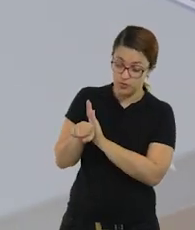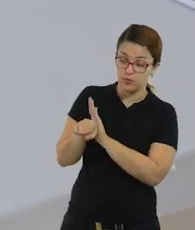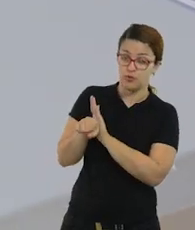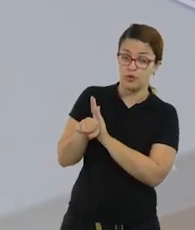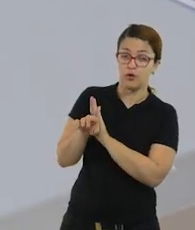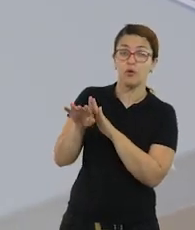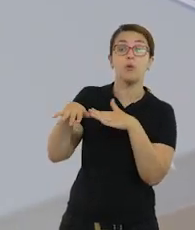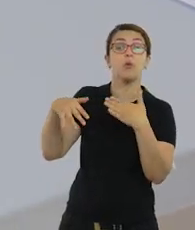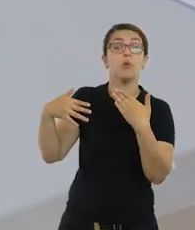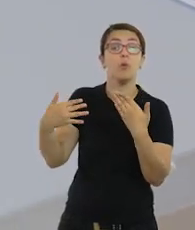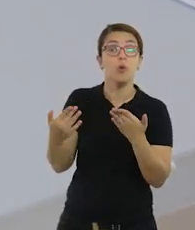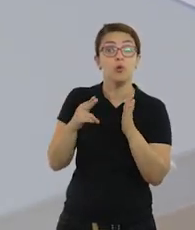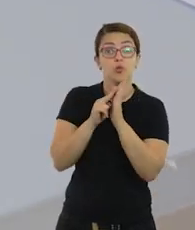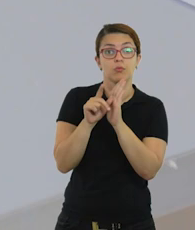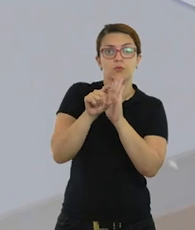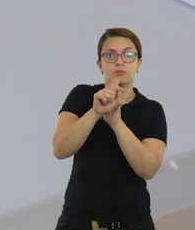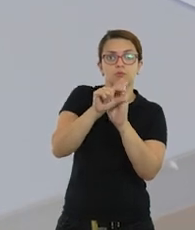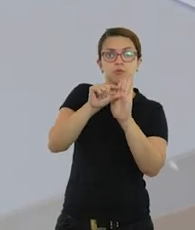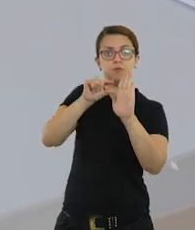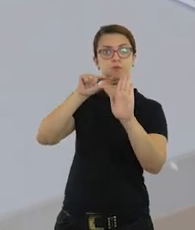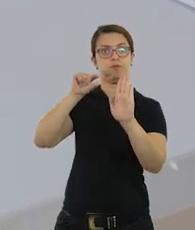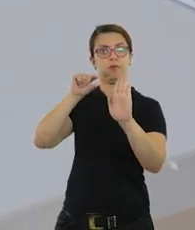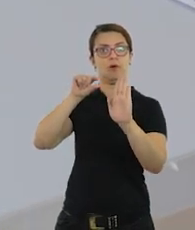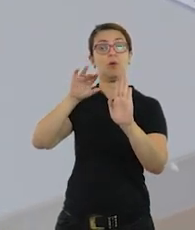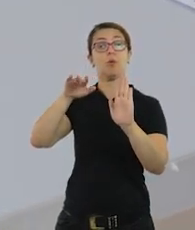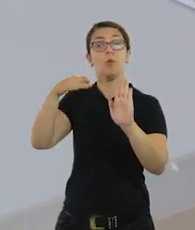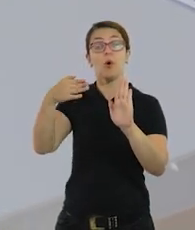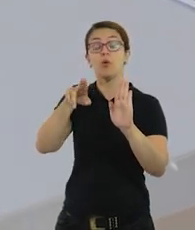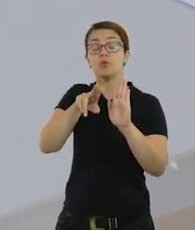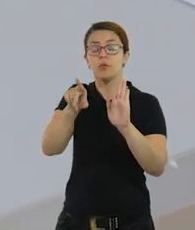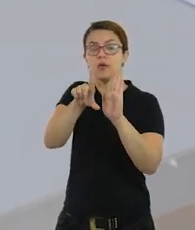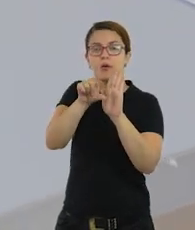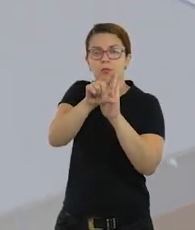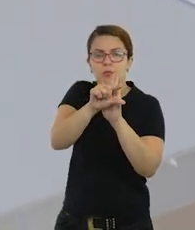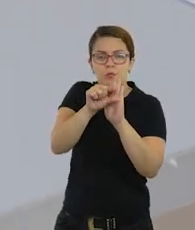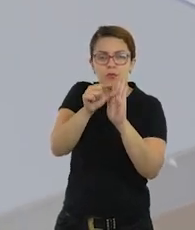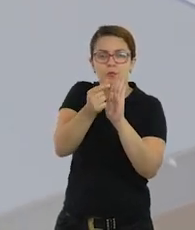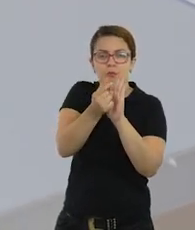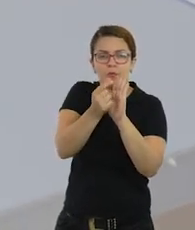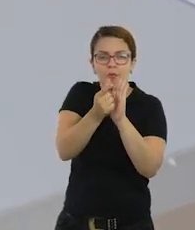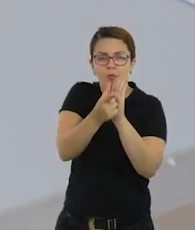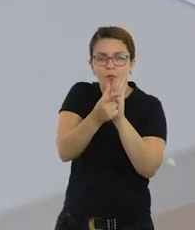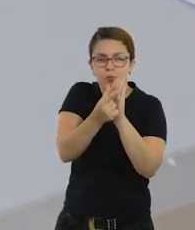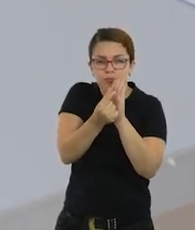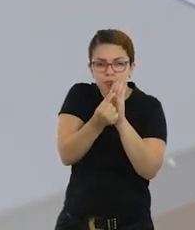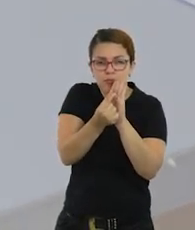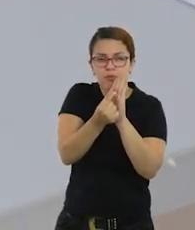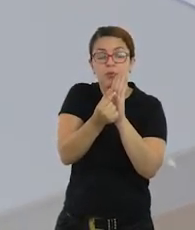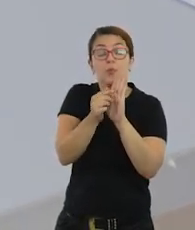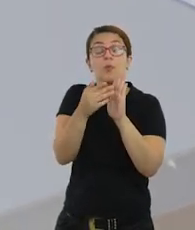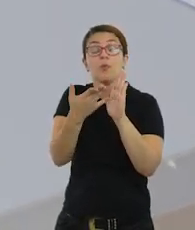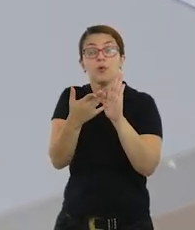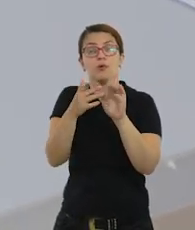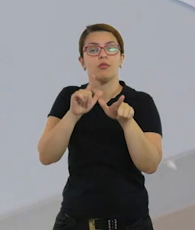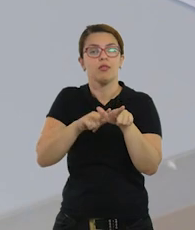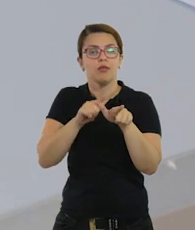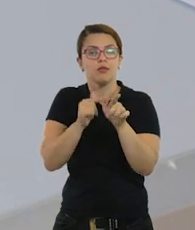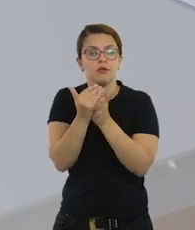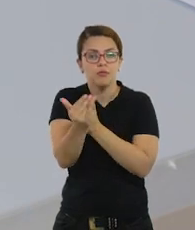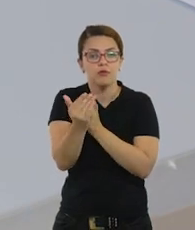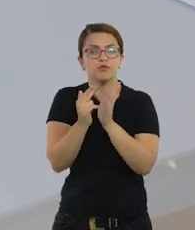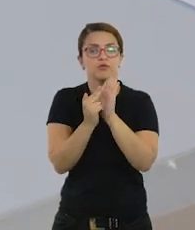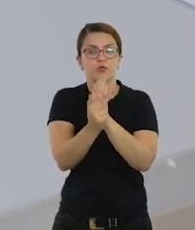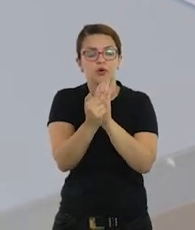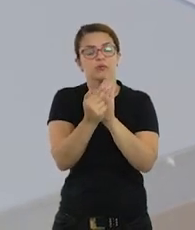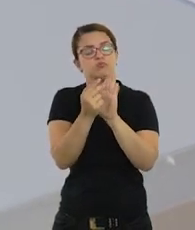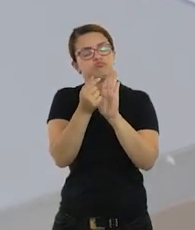criança qual nome é maior, qual nome é menor, a letra inicial de cada nome,